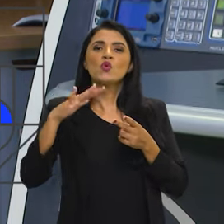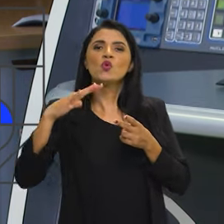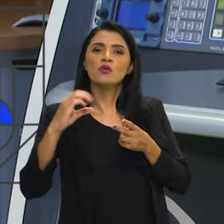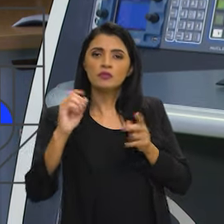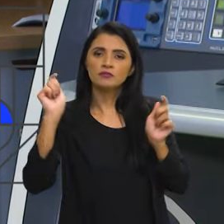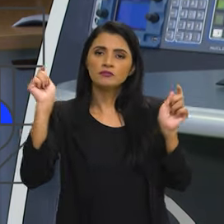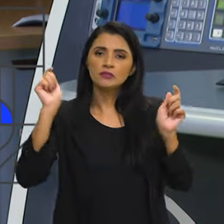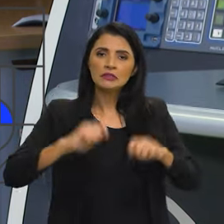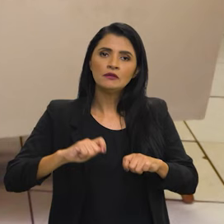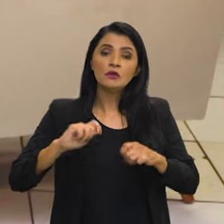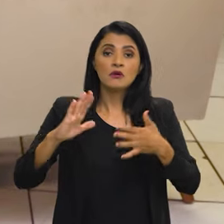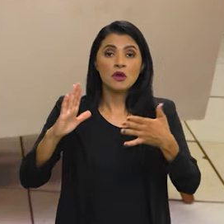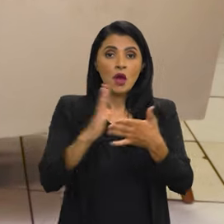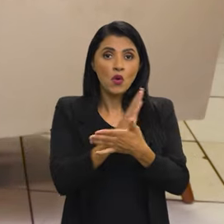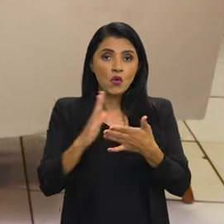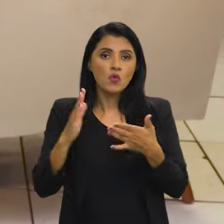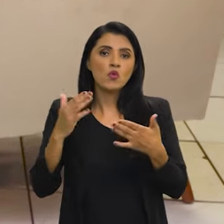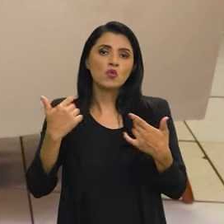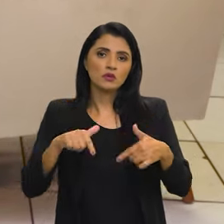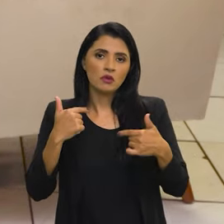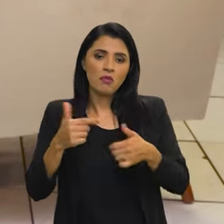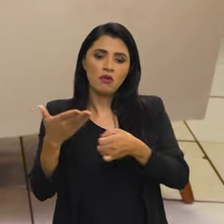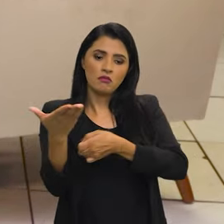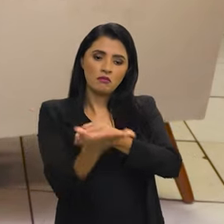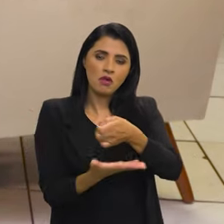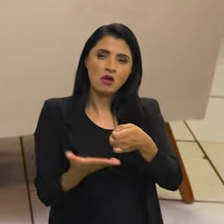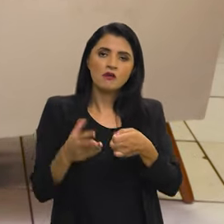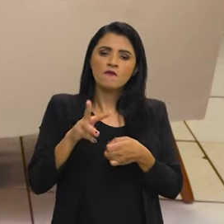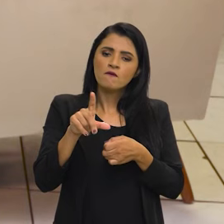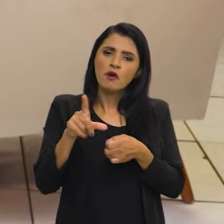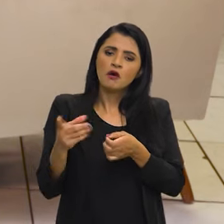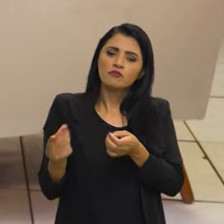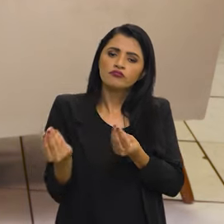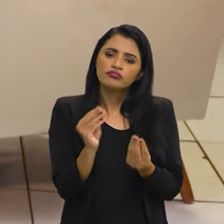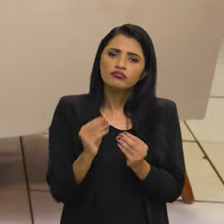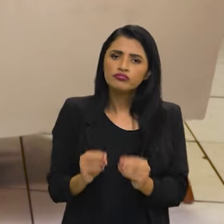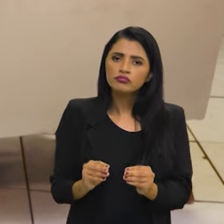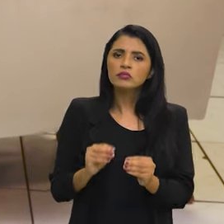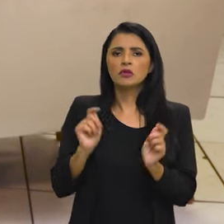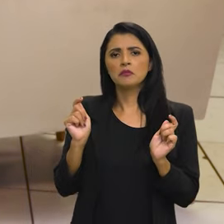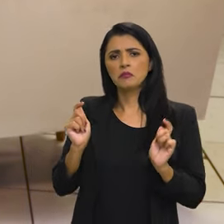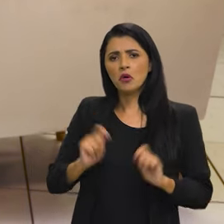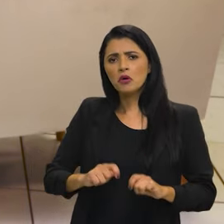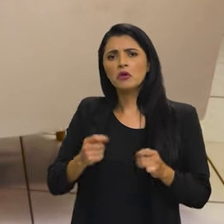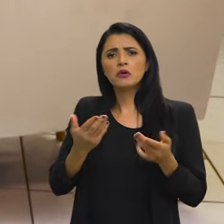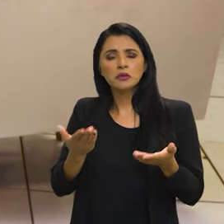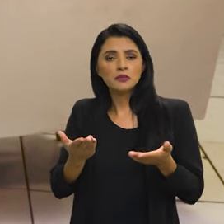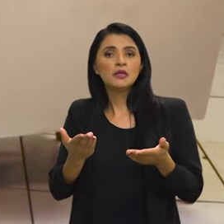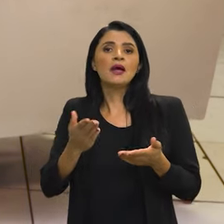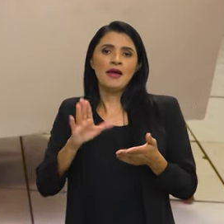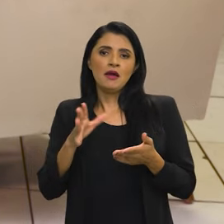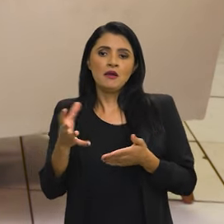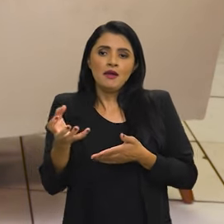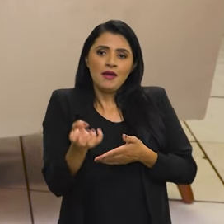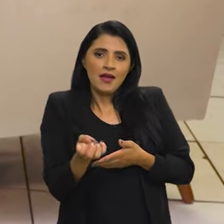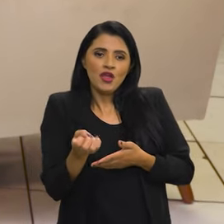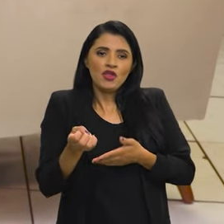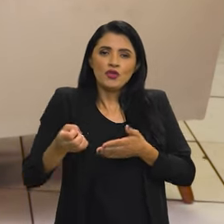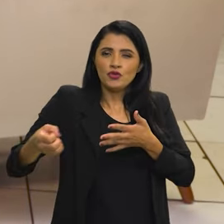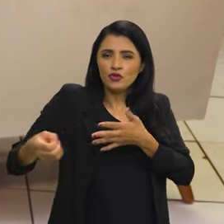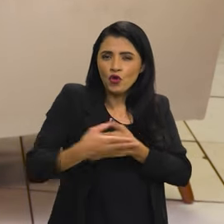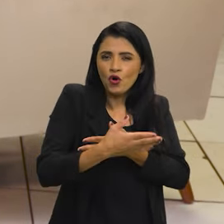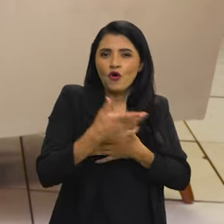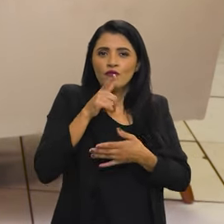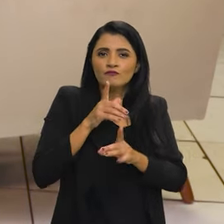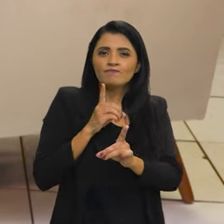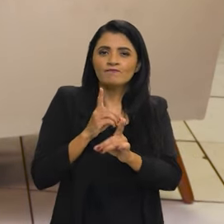pudesse acontecer. Então, tem alguns trabalhos que são trabalhos de base, que vão sendo constituídos e vão permitindo que o benefício,